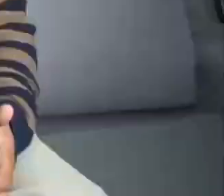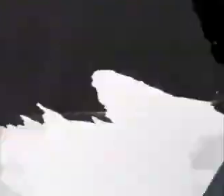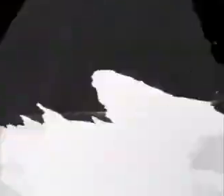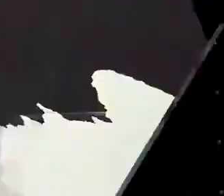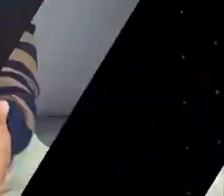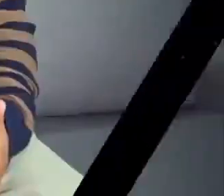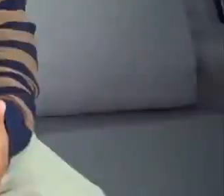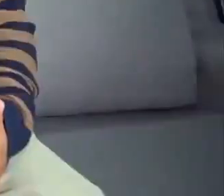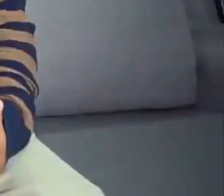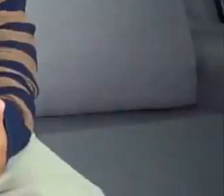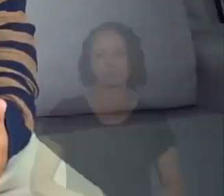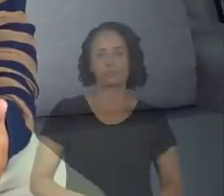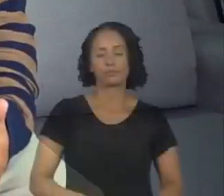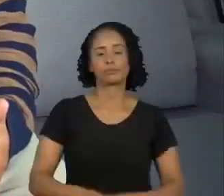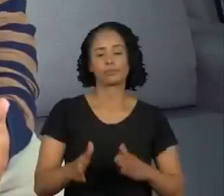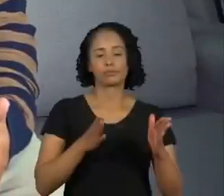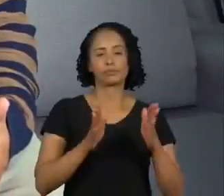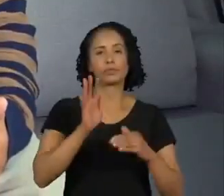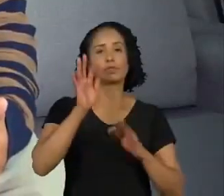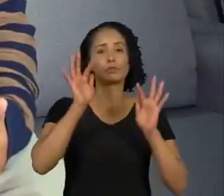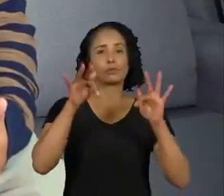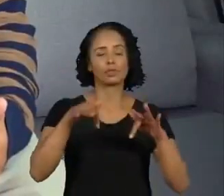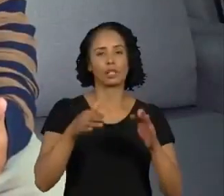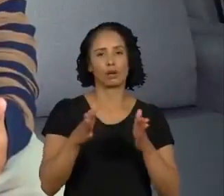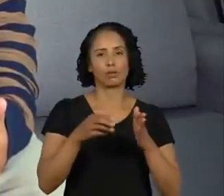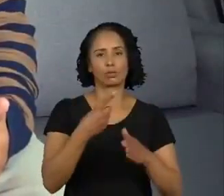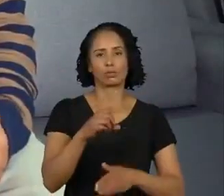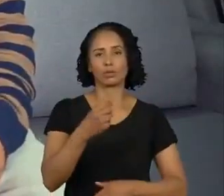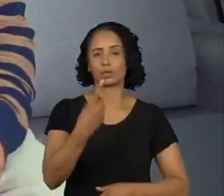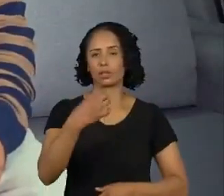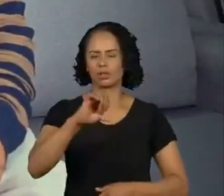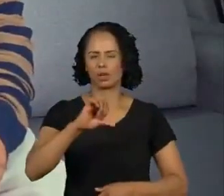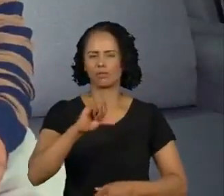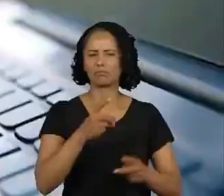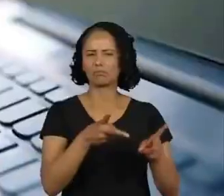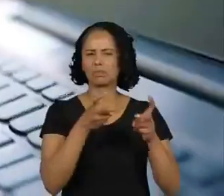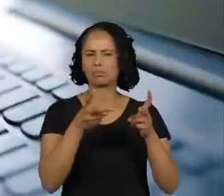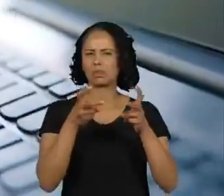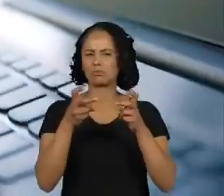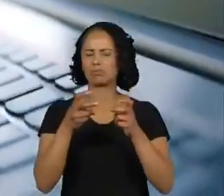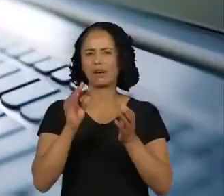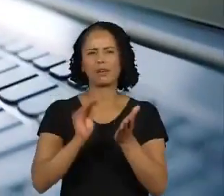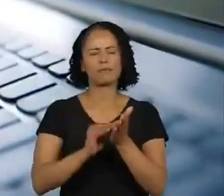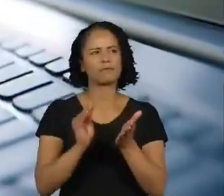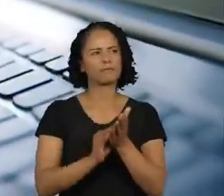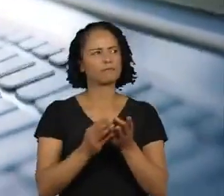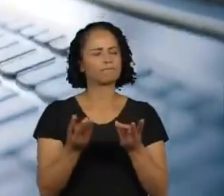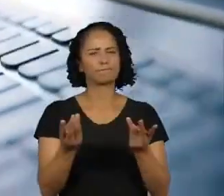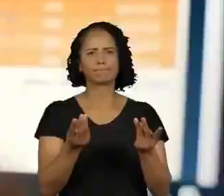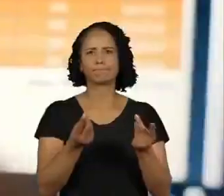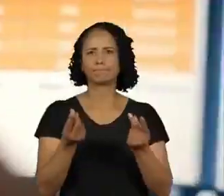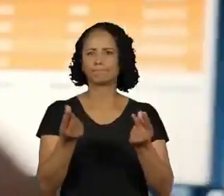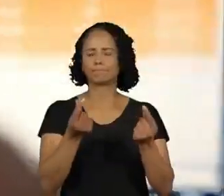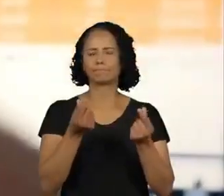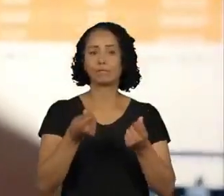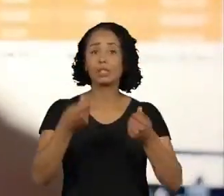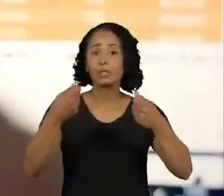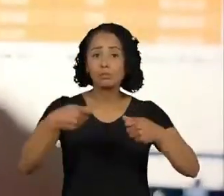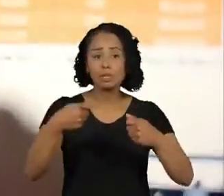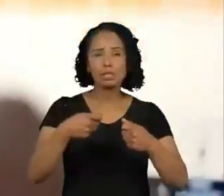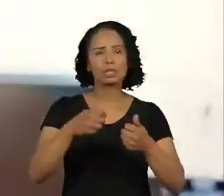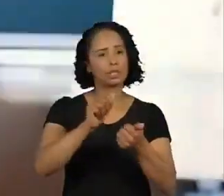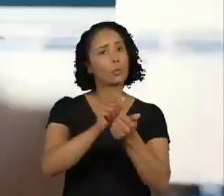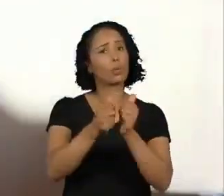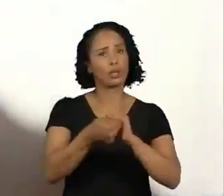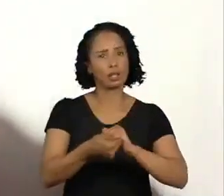E no final de 2019, a gente percebeu que faltava um processo para trazer mais qualidade para esse trabalho de